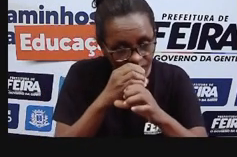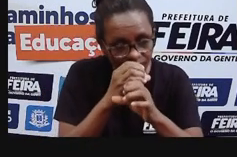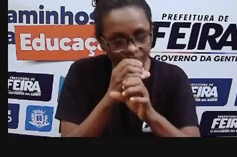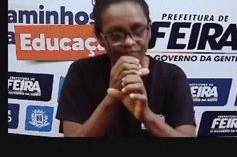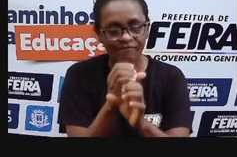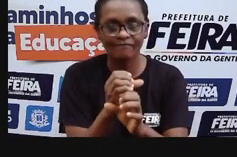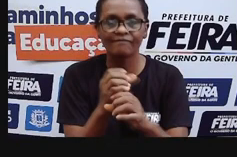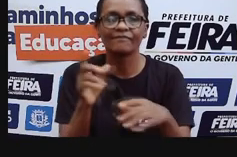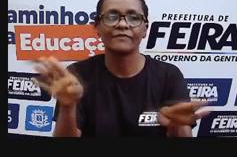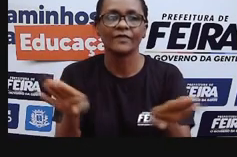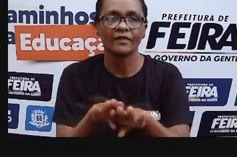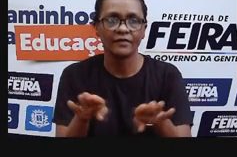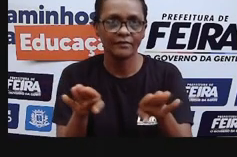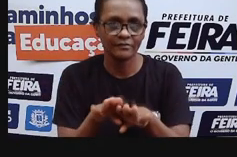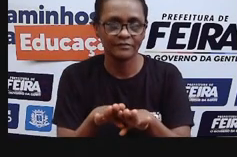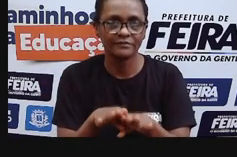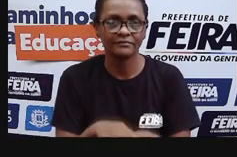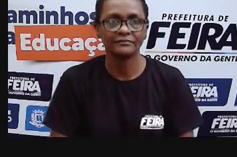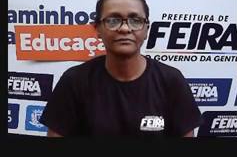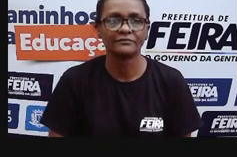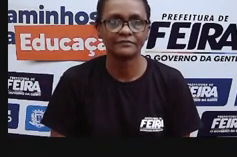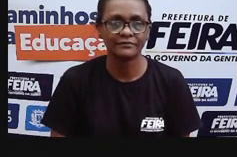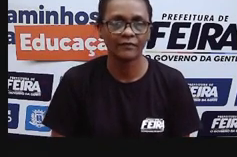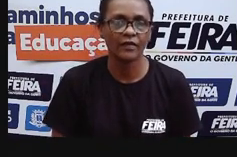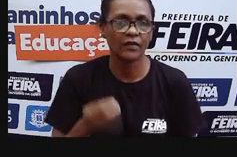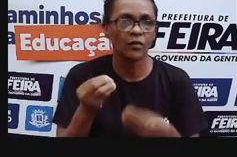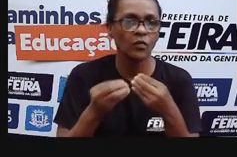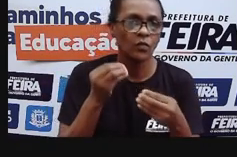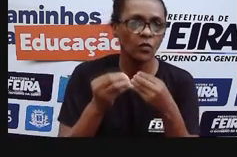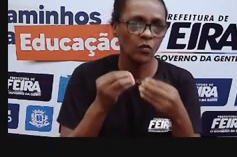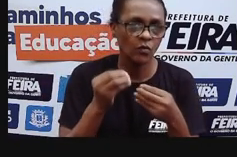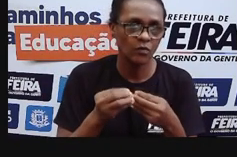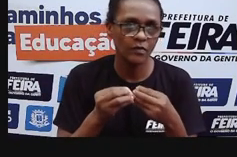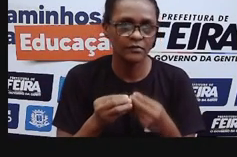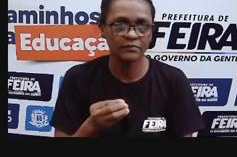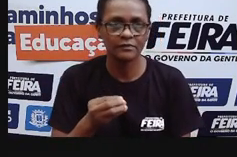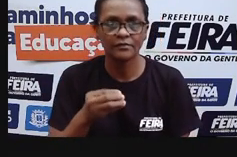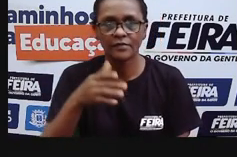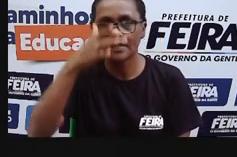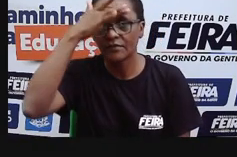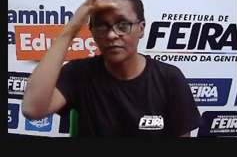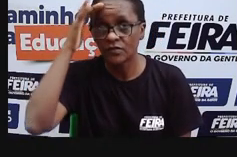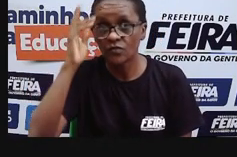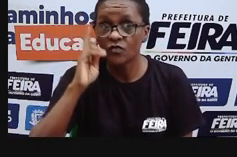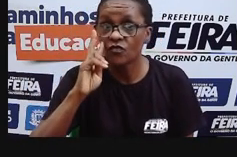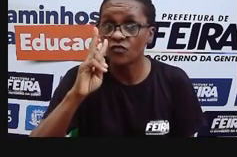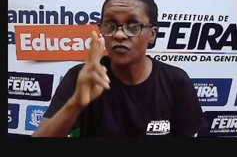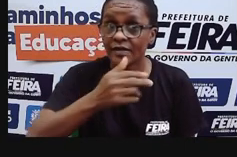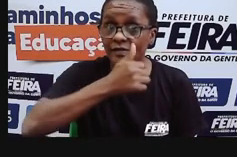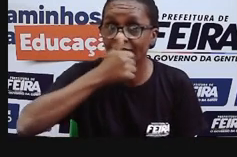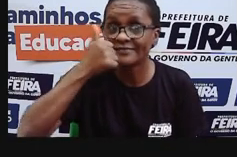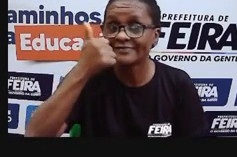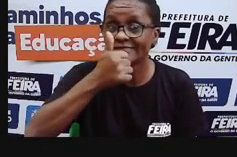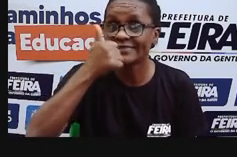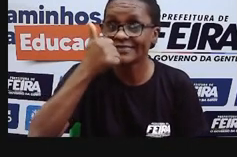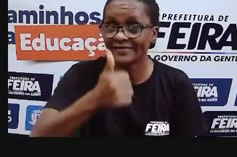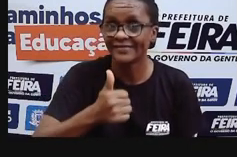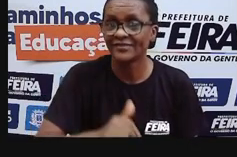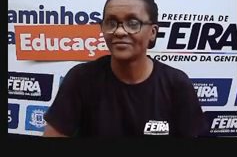Alguém está vendo, olha os olhos aqui, né? Através dessa lupa. O que é essa lupa? Ela é uma lente